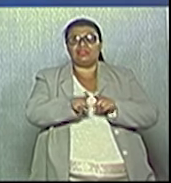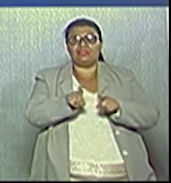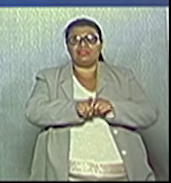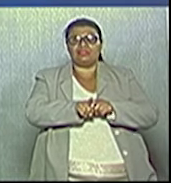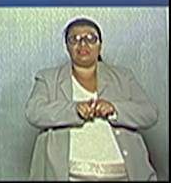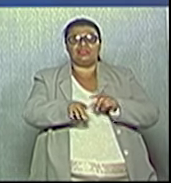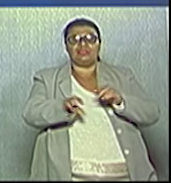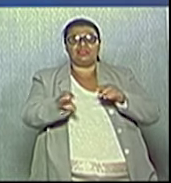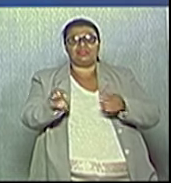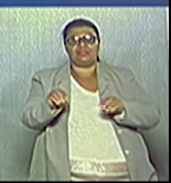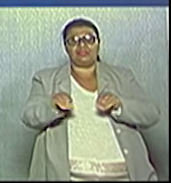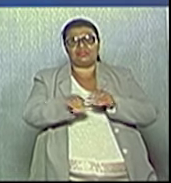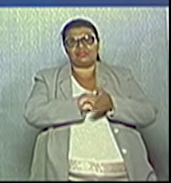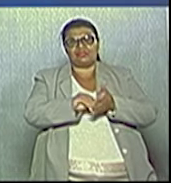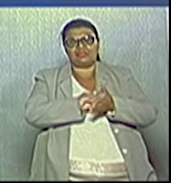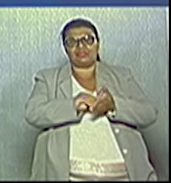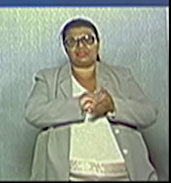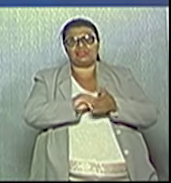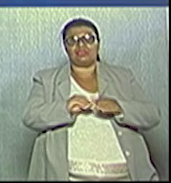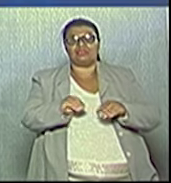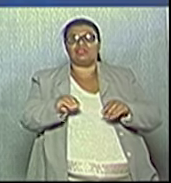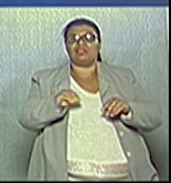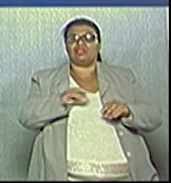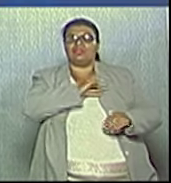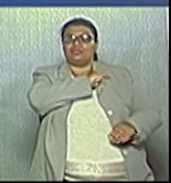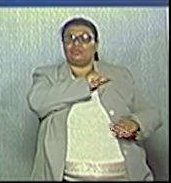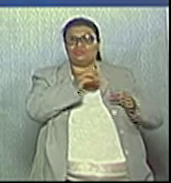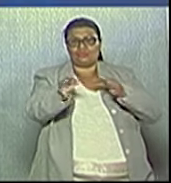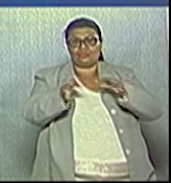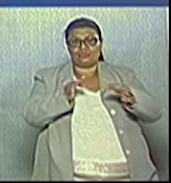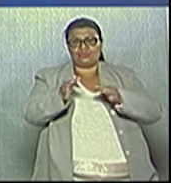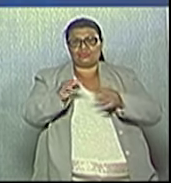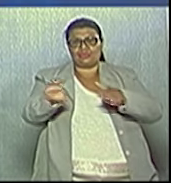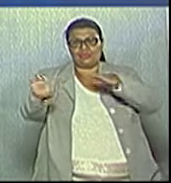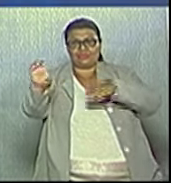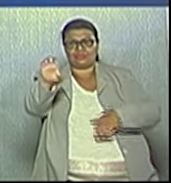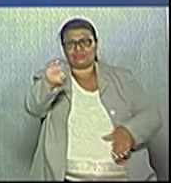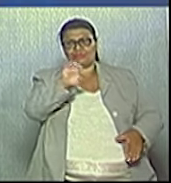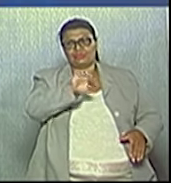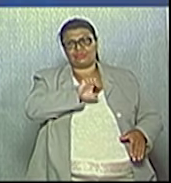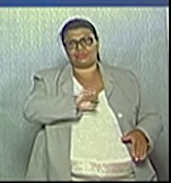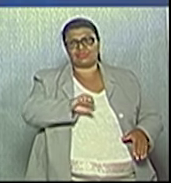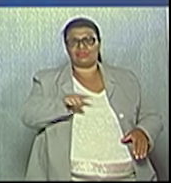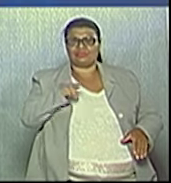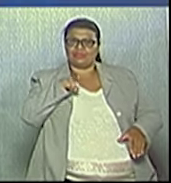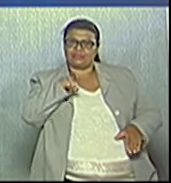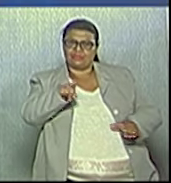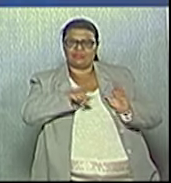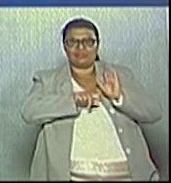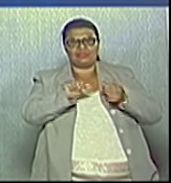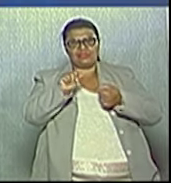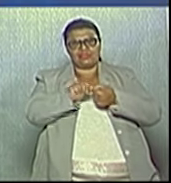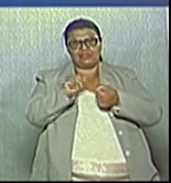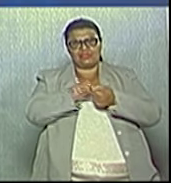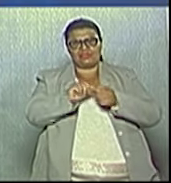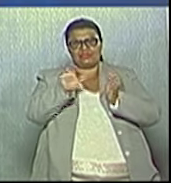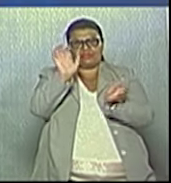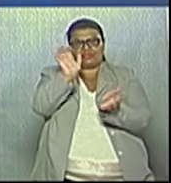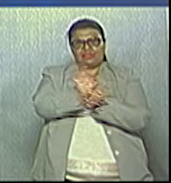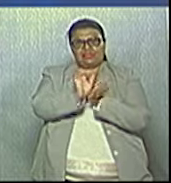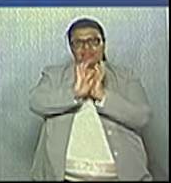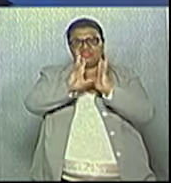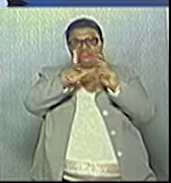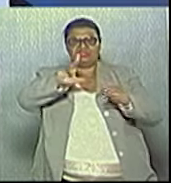secretário, subsecretário jurídico do Estado. O senhor deixou como presente para a Prefeitura de Jacareí, para a cidade toda,